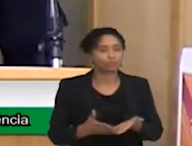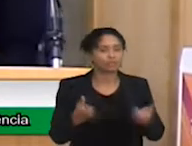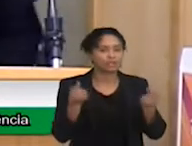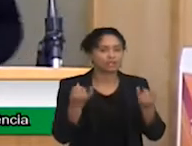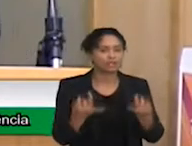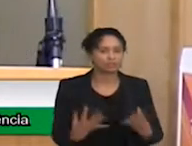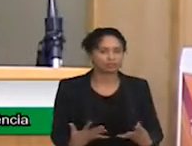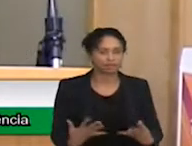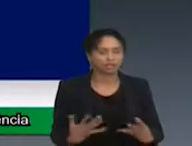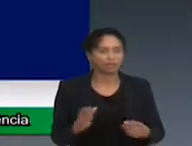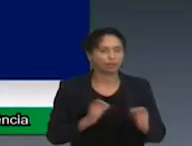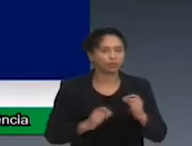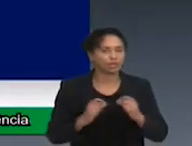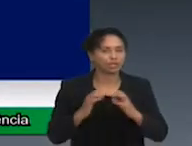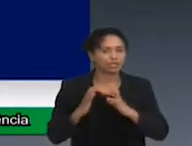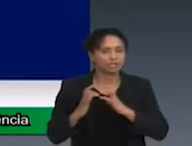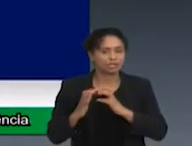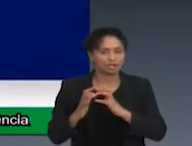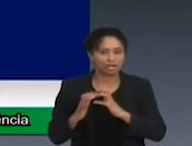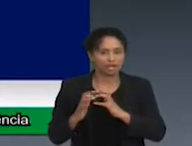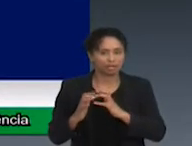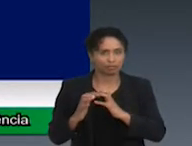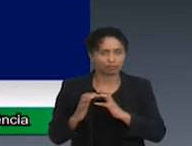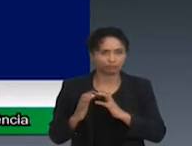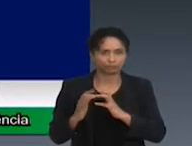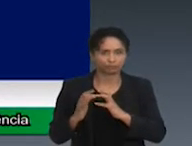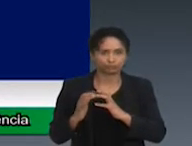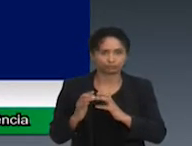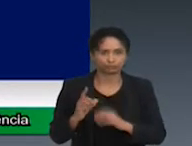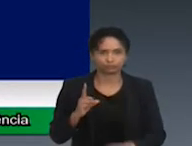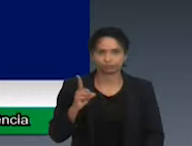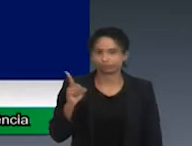do cérebro. O nosso cérebro, ele é